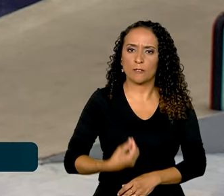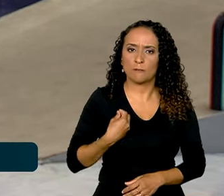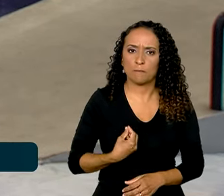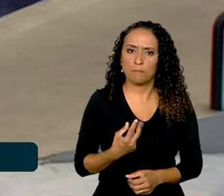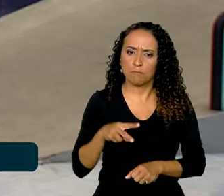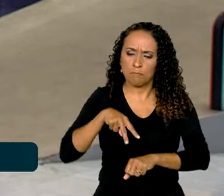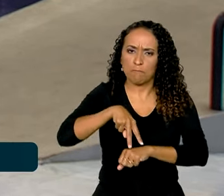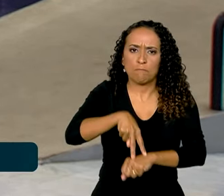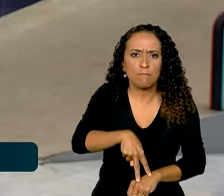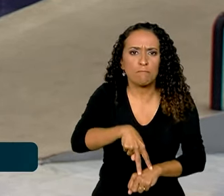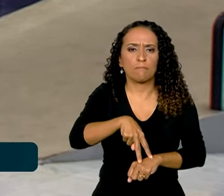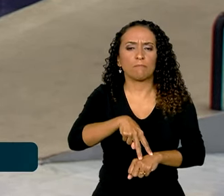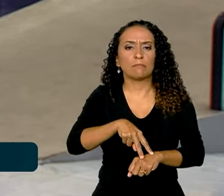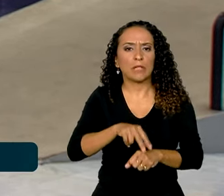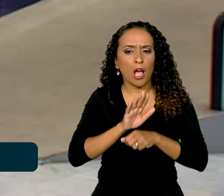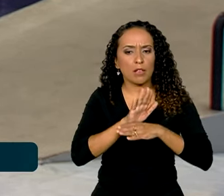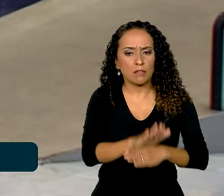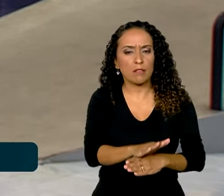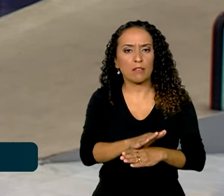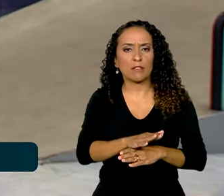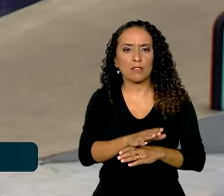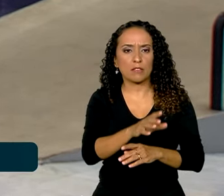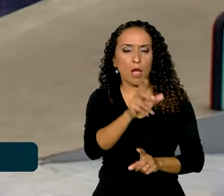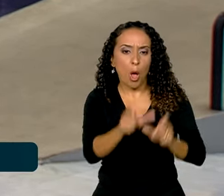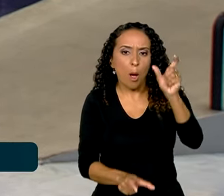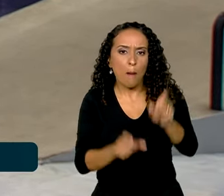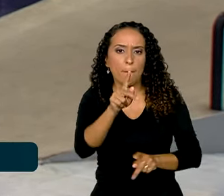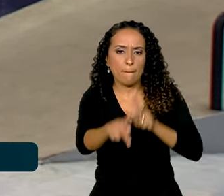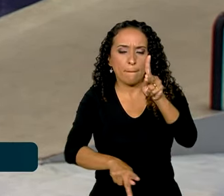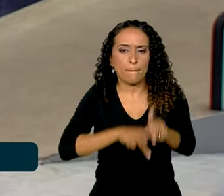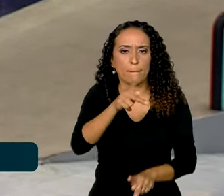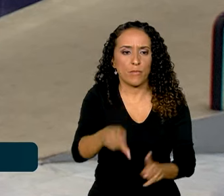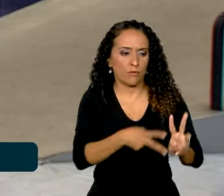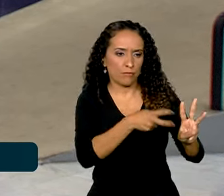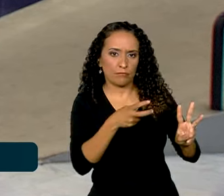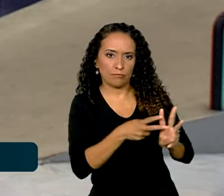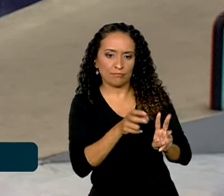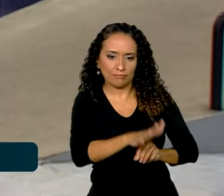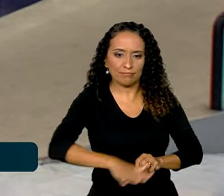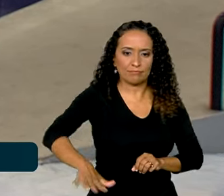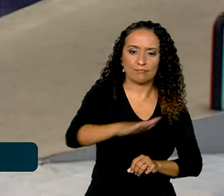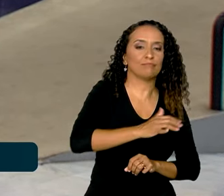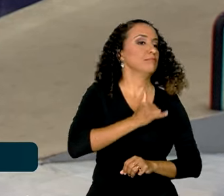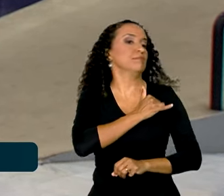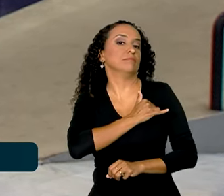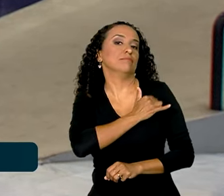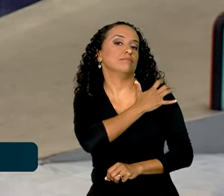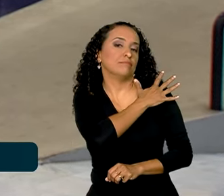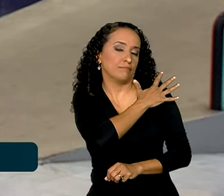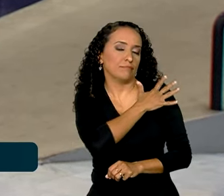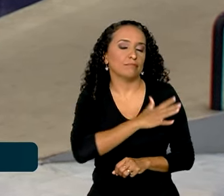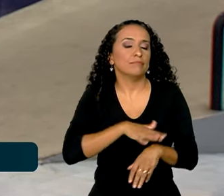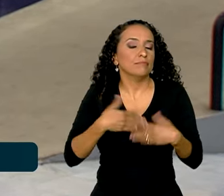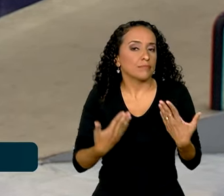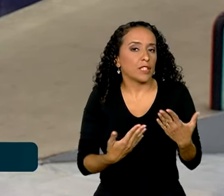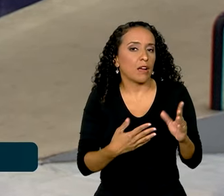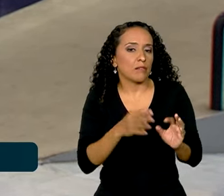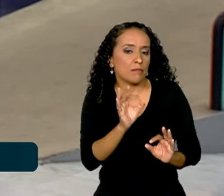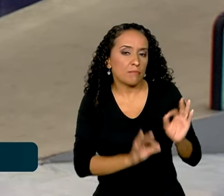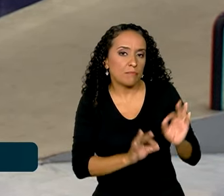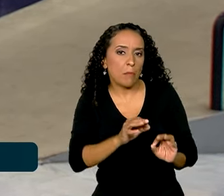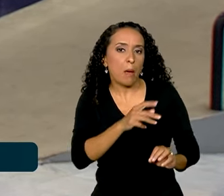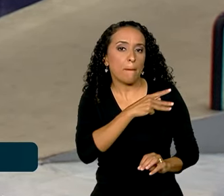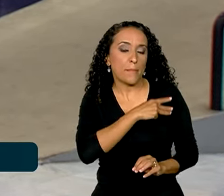permanente na assistência aos povos indígenas, sobretudo na terra indígena e a Nomame. A medida provisória